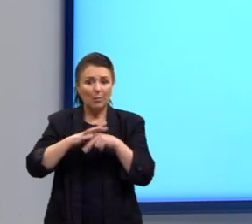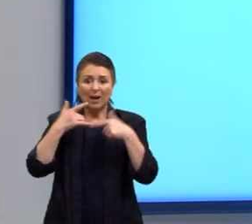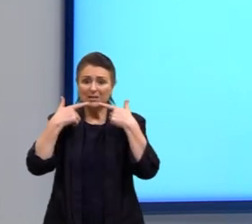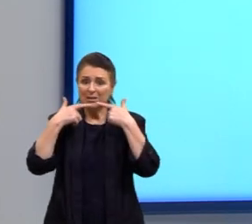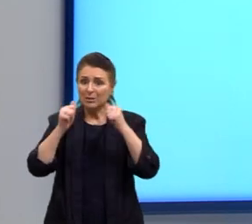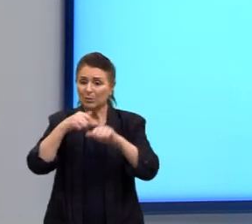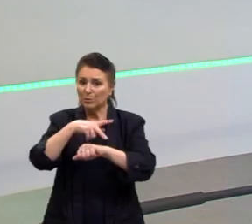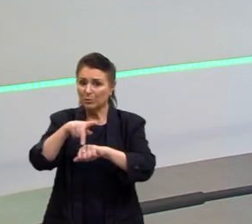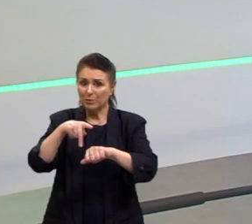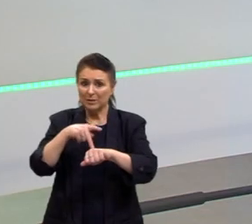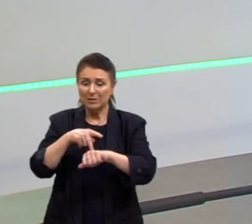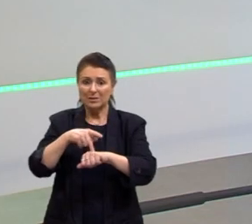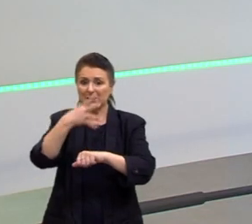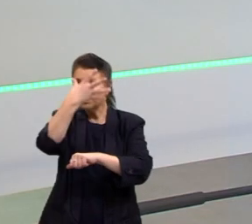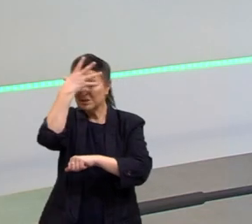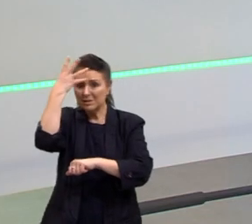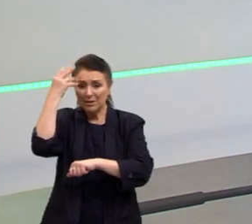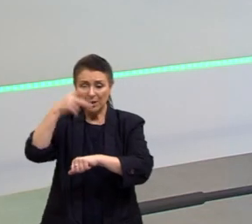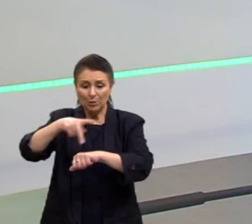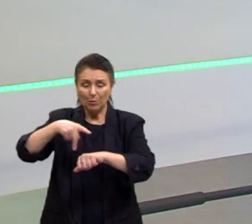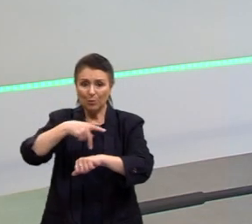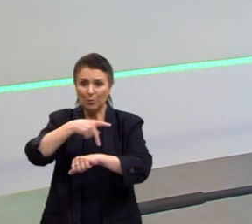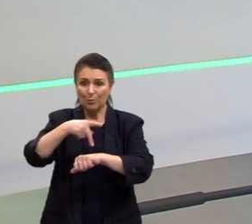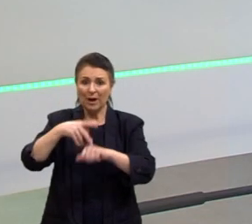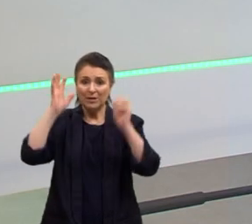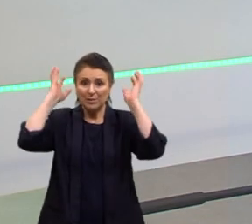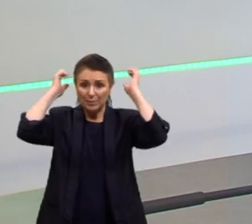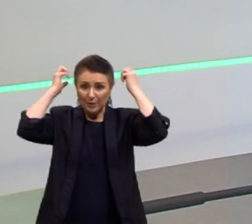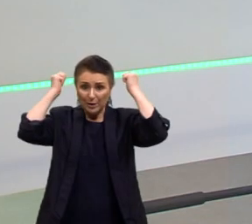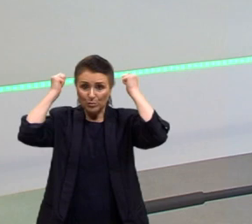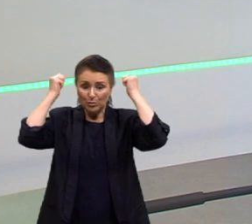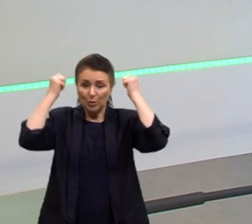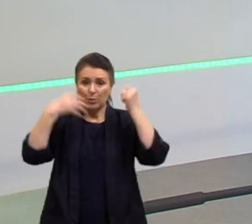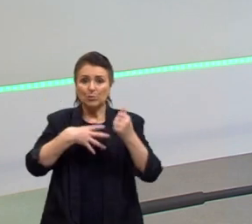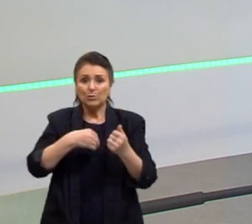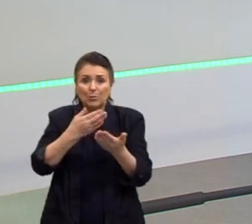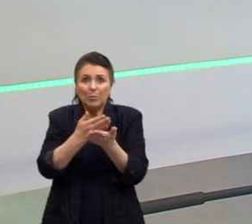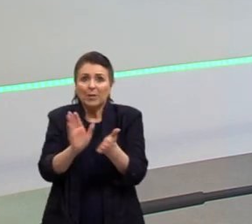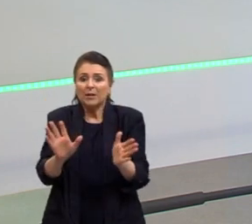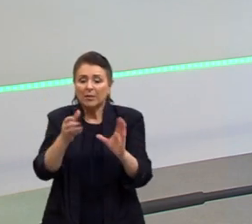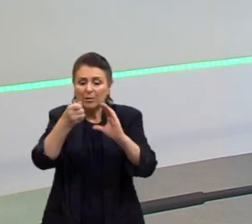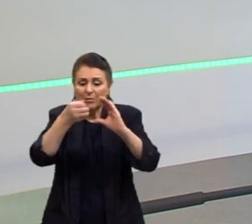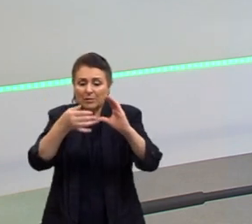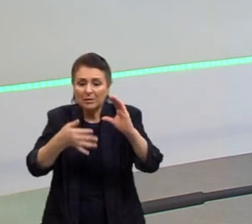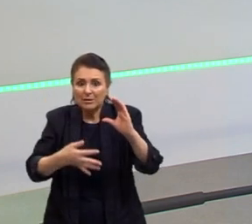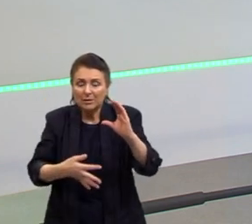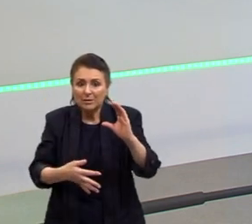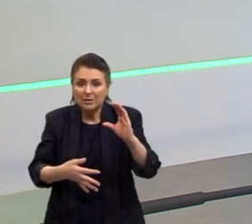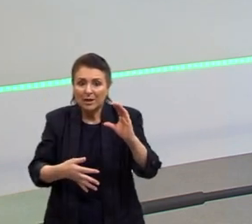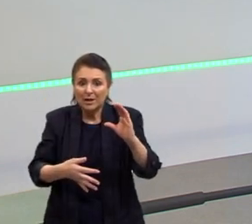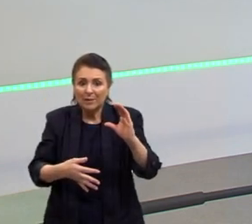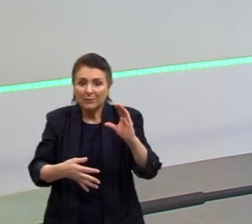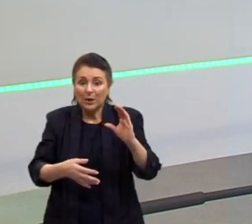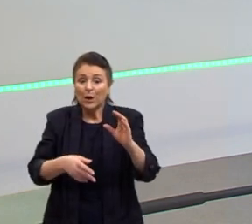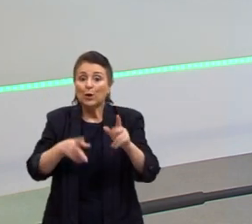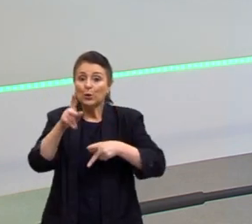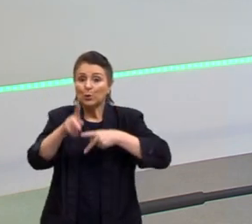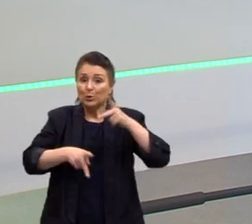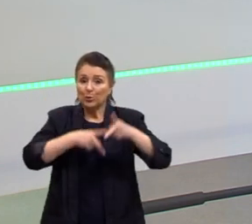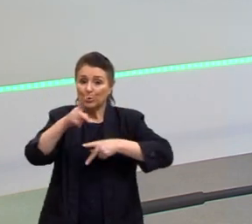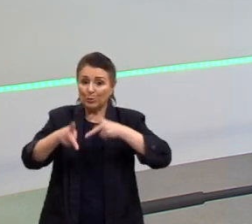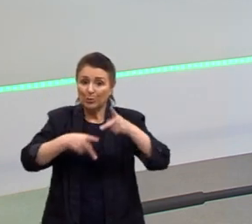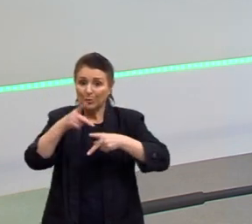esqueceram o México, seus filhos estão perdendo as características de mexicano e pensando como